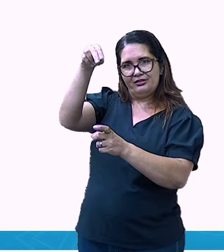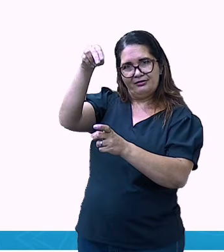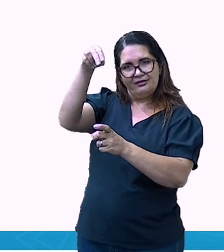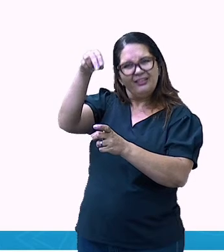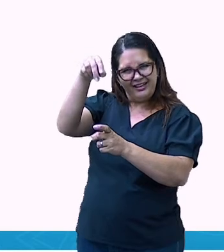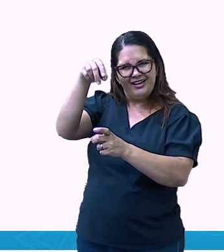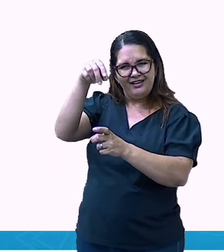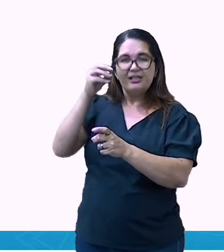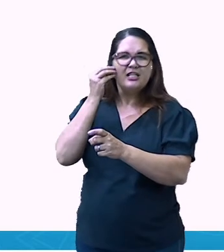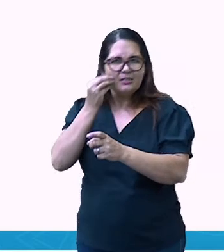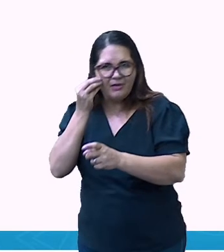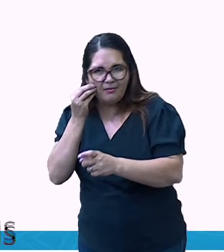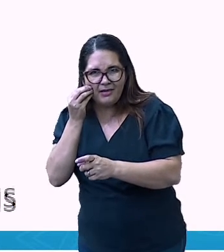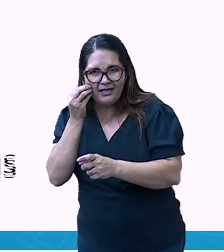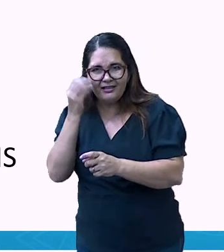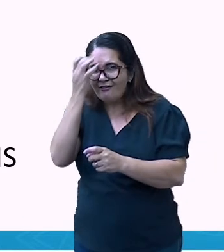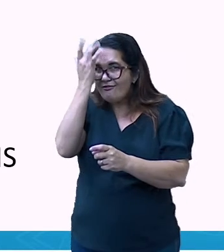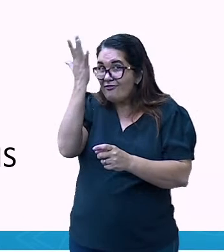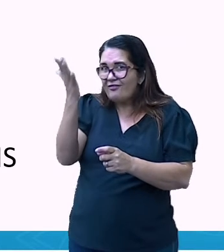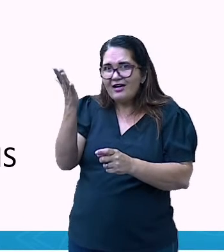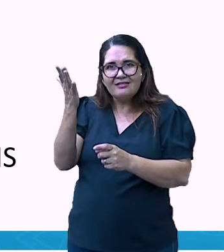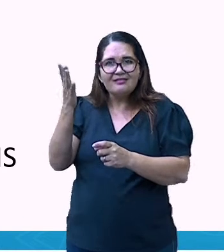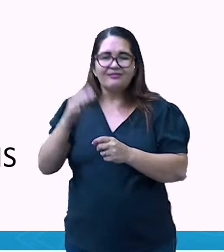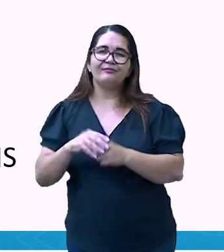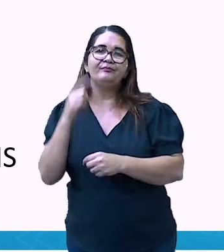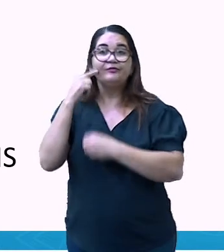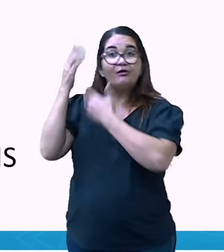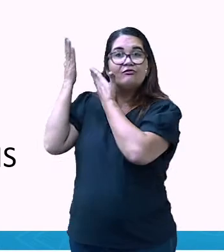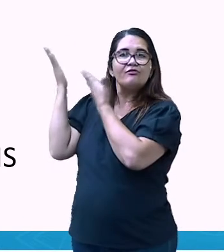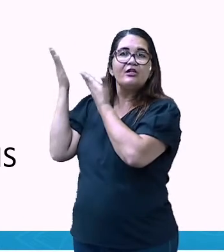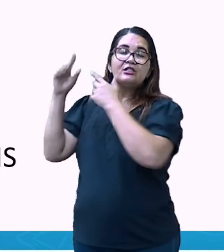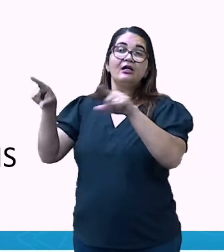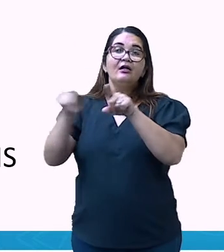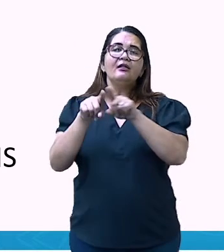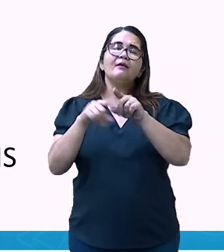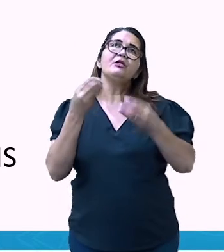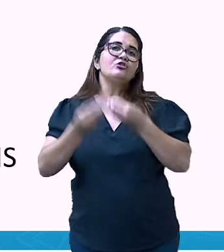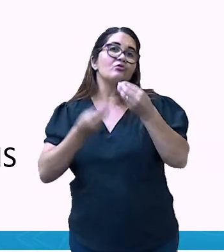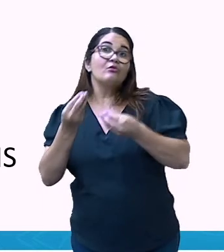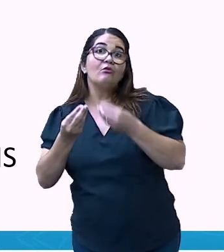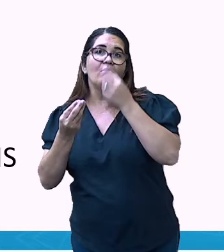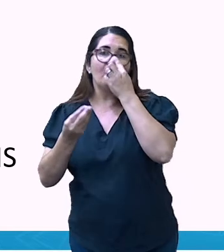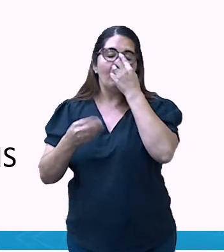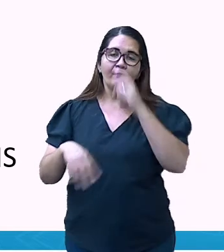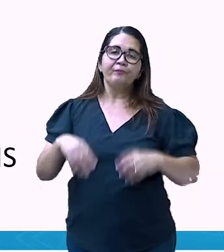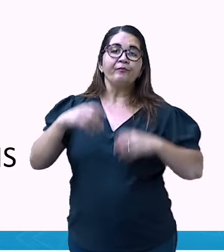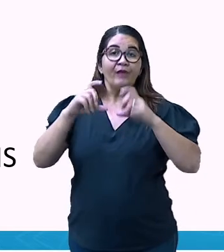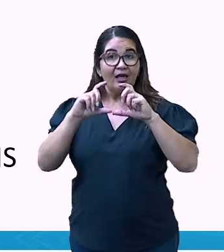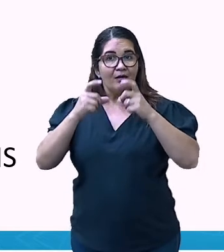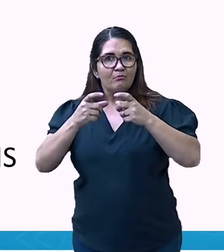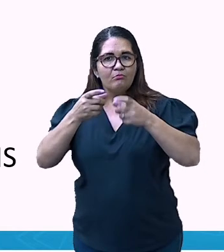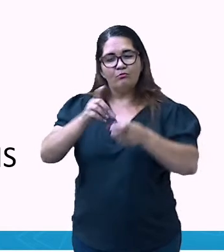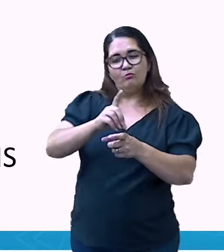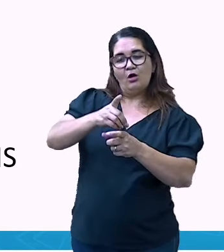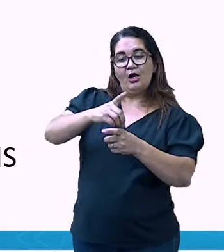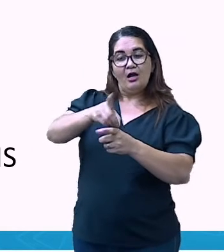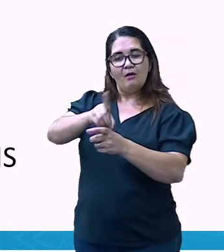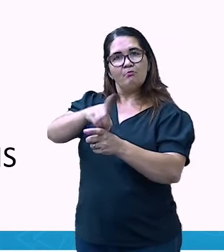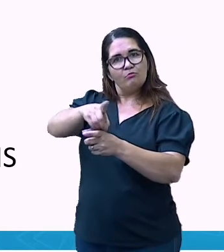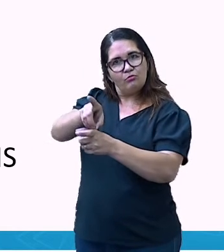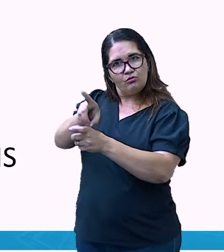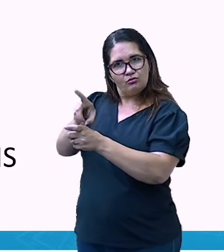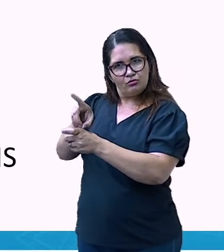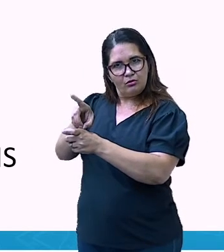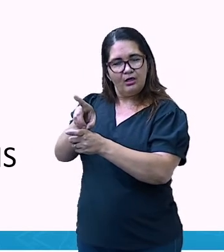importante. E aí, a bússola tem também algumas curiosidades, né? A bússola, ela serve de orientação